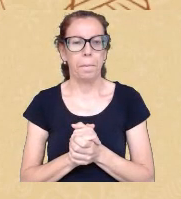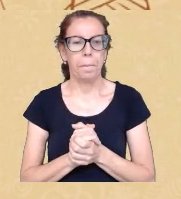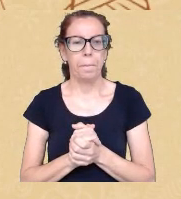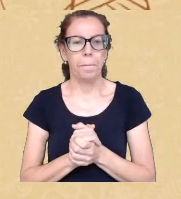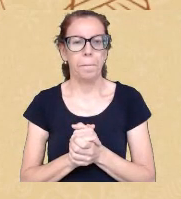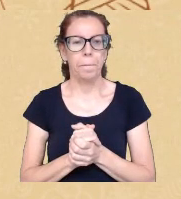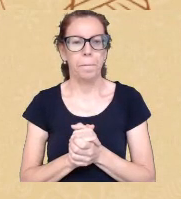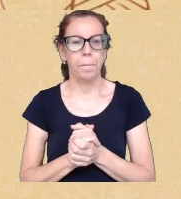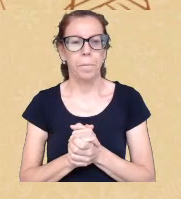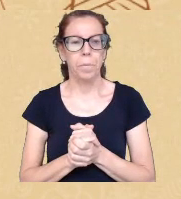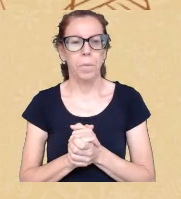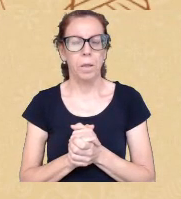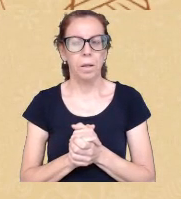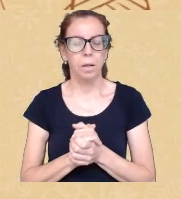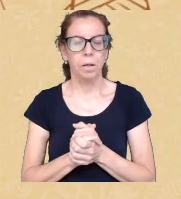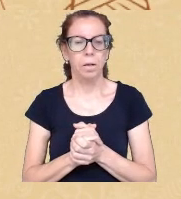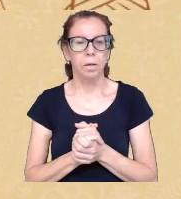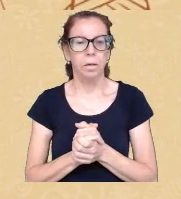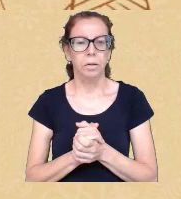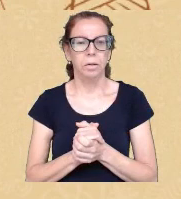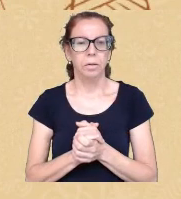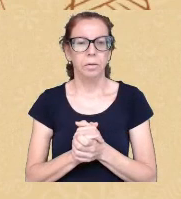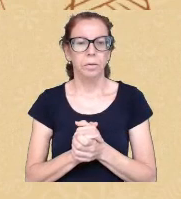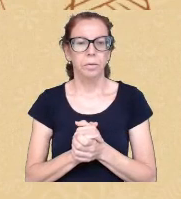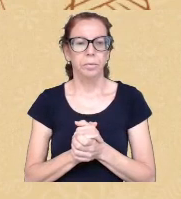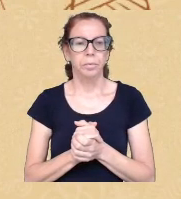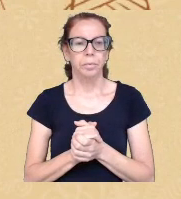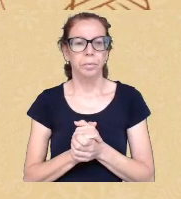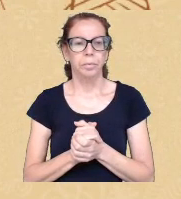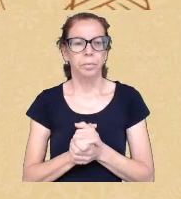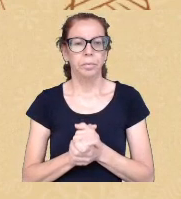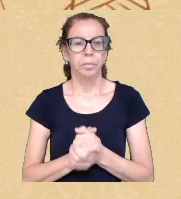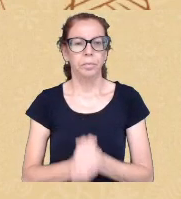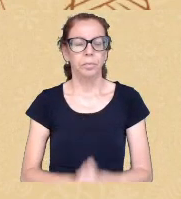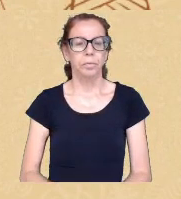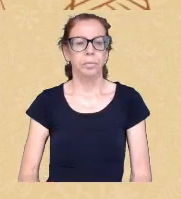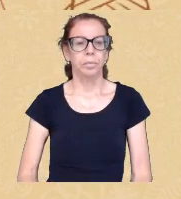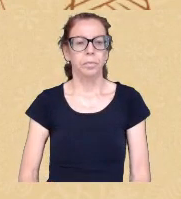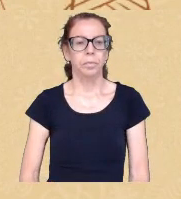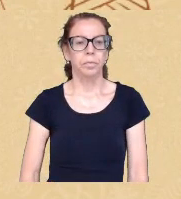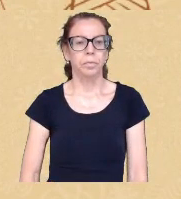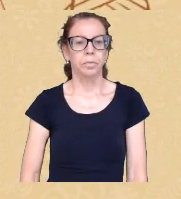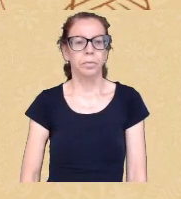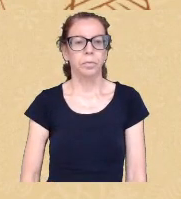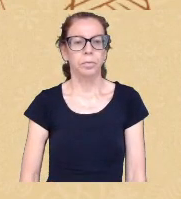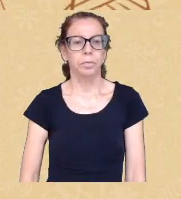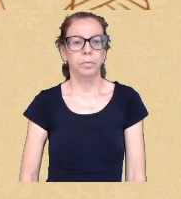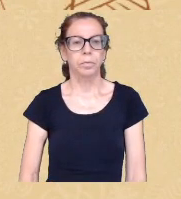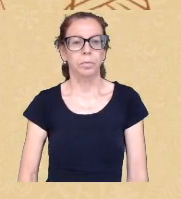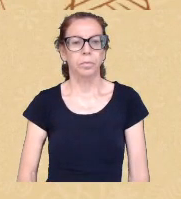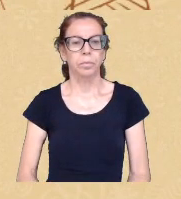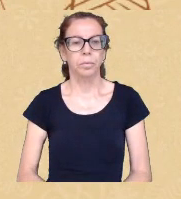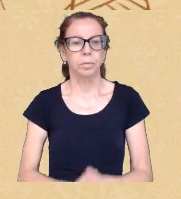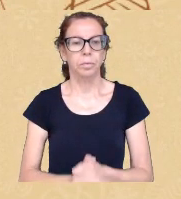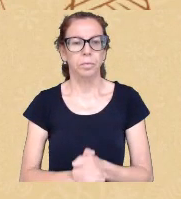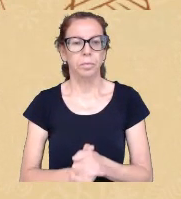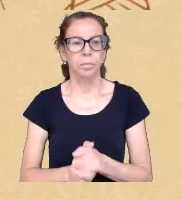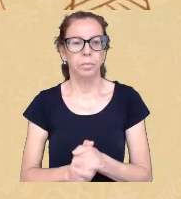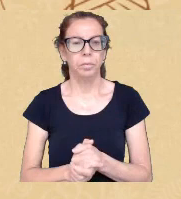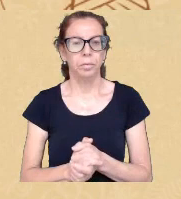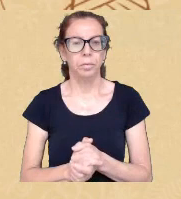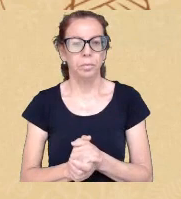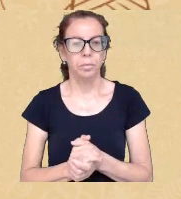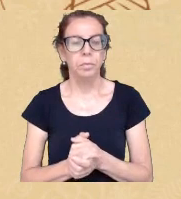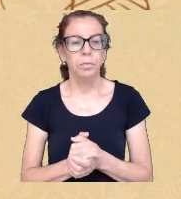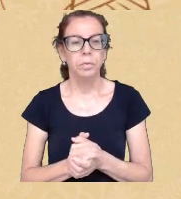artigo do Abraão no livro que vamos lançar a gente convidou Abraão ouvindo vocês duas